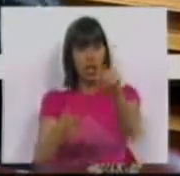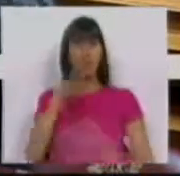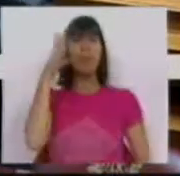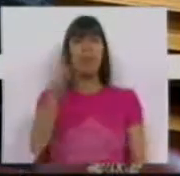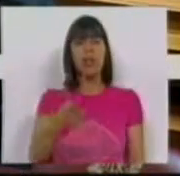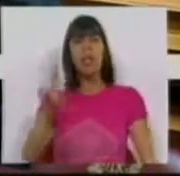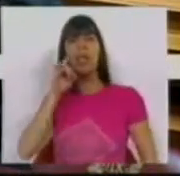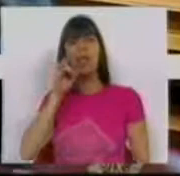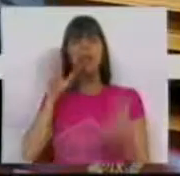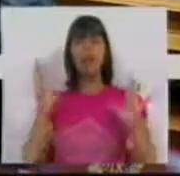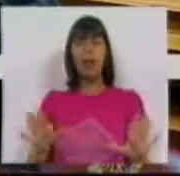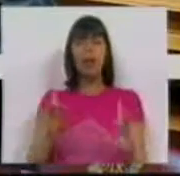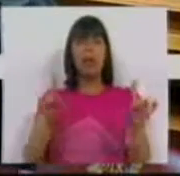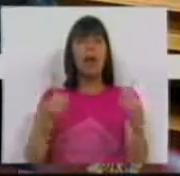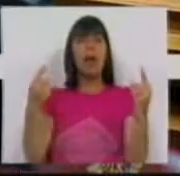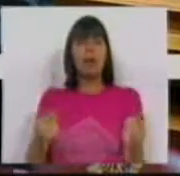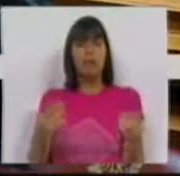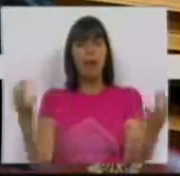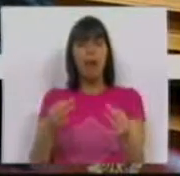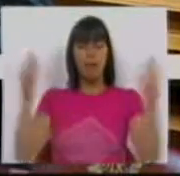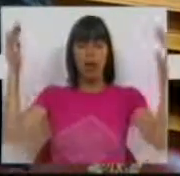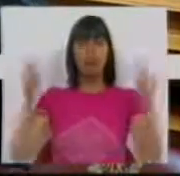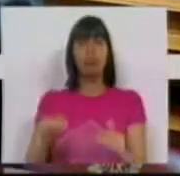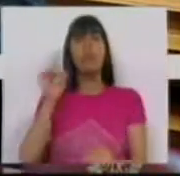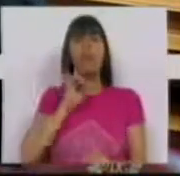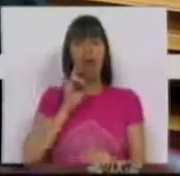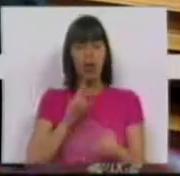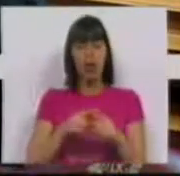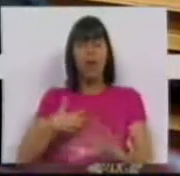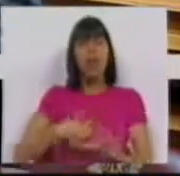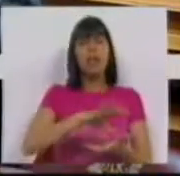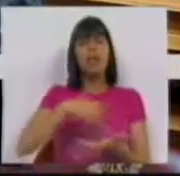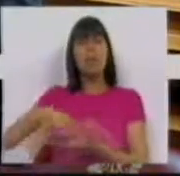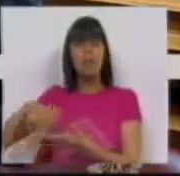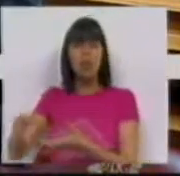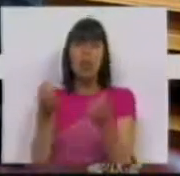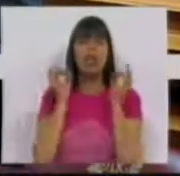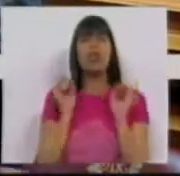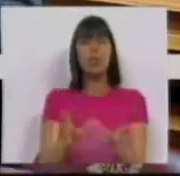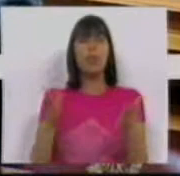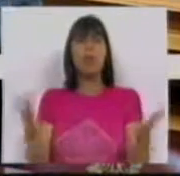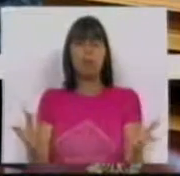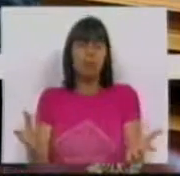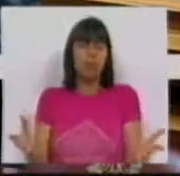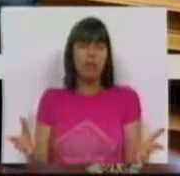dizendo e defendendo que depois de se ter reduzido o montante das imunizações por despedimentos